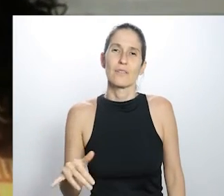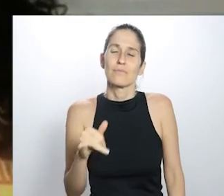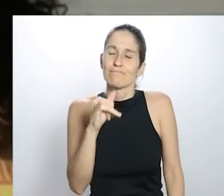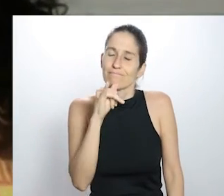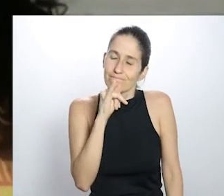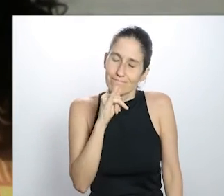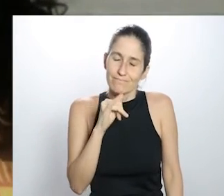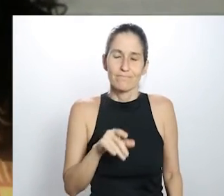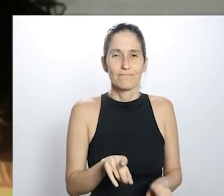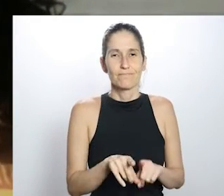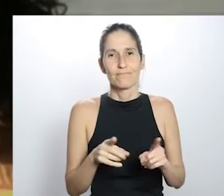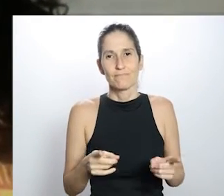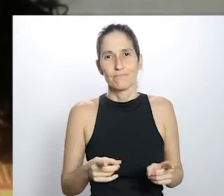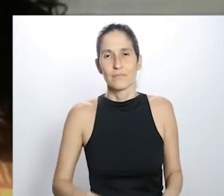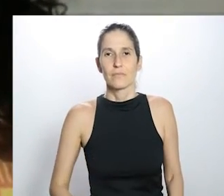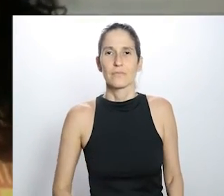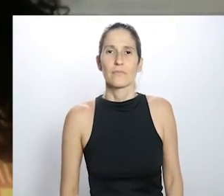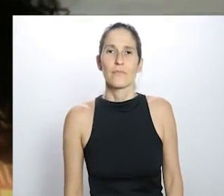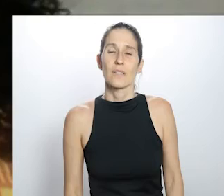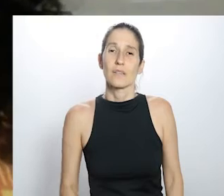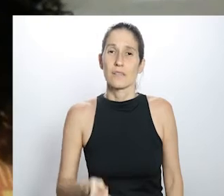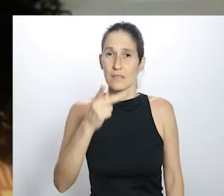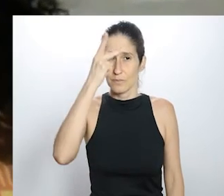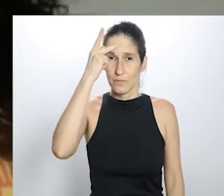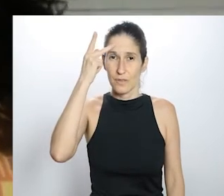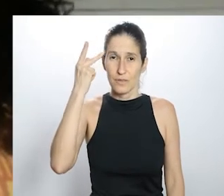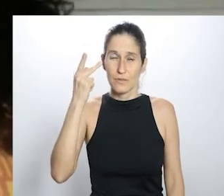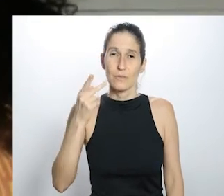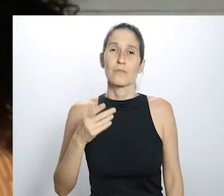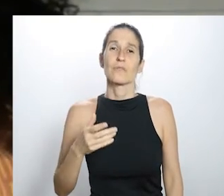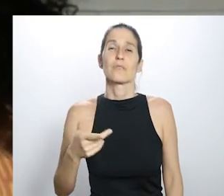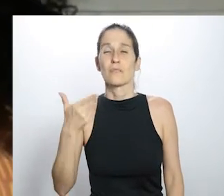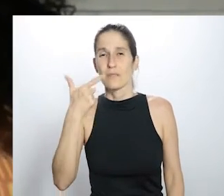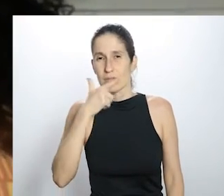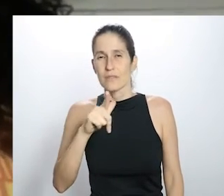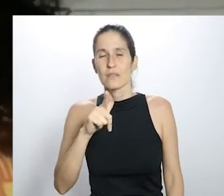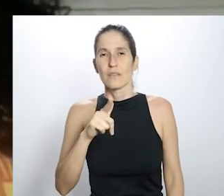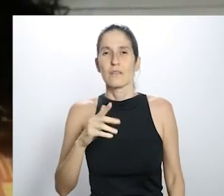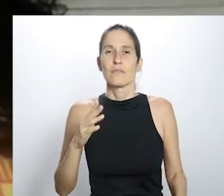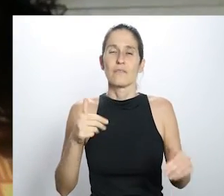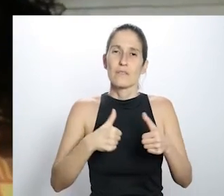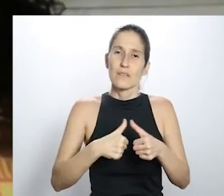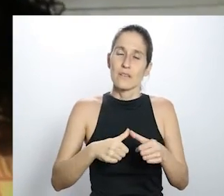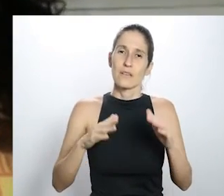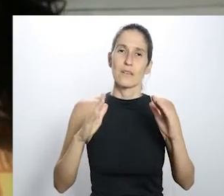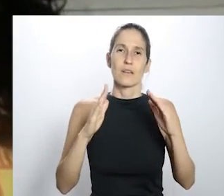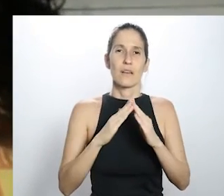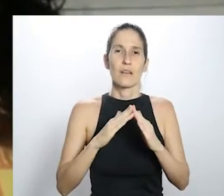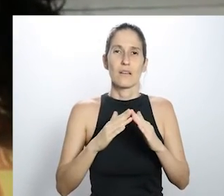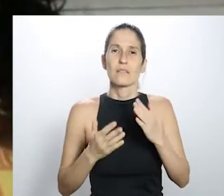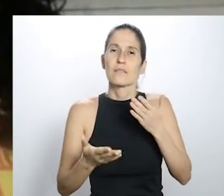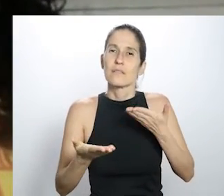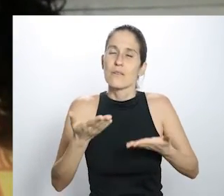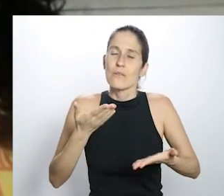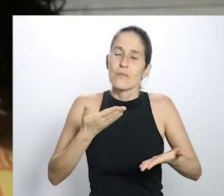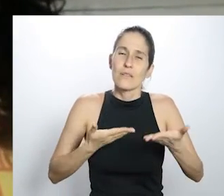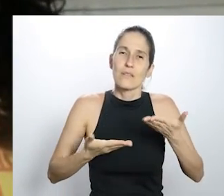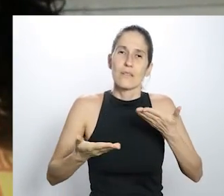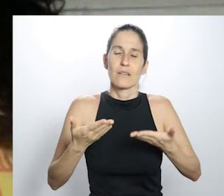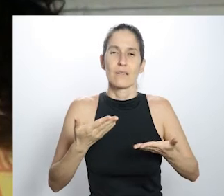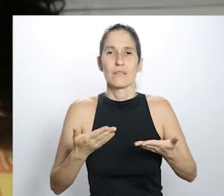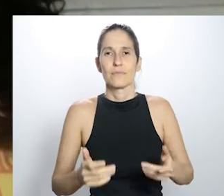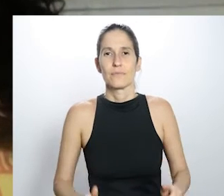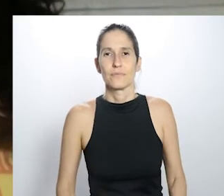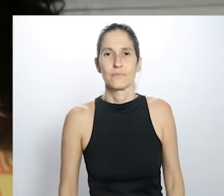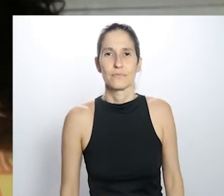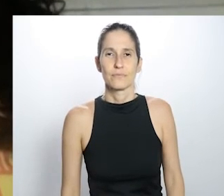Mas, felizmente, as pessoas estão conseguindo se cuidar, Estão conseguindo ficar em casa. E o que